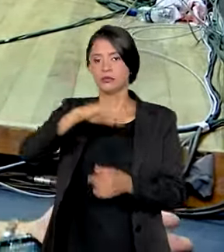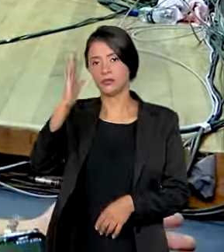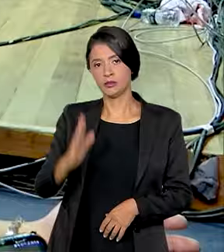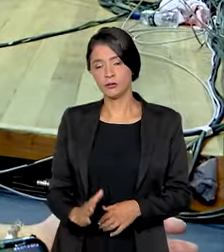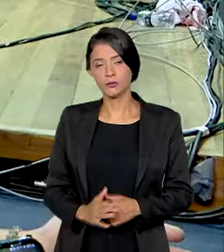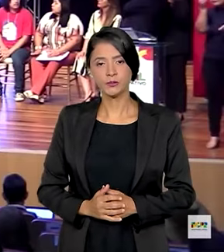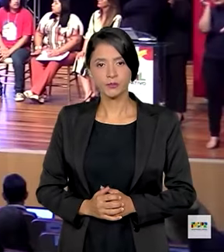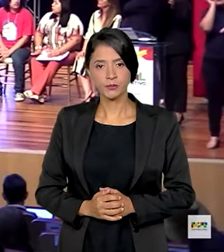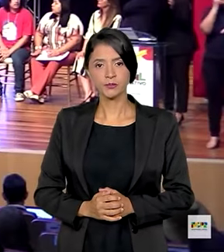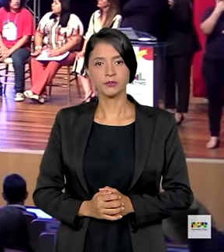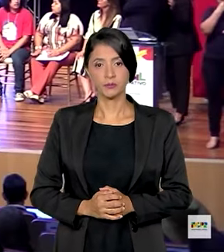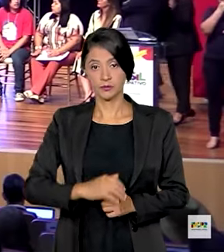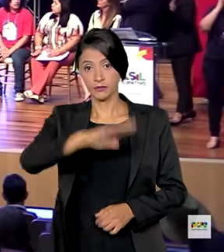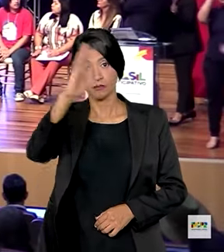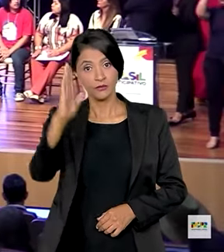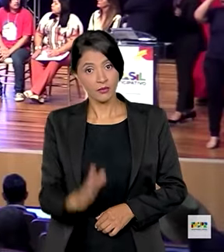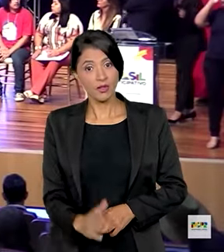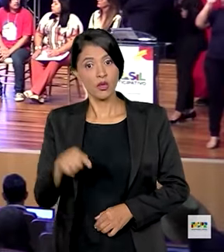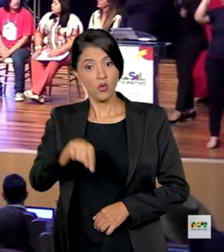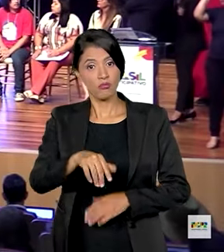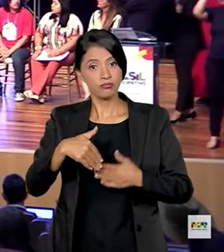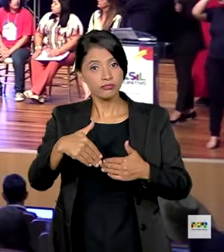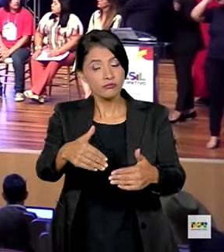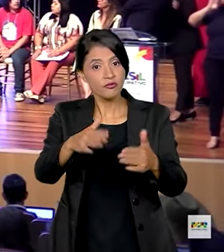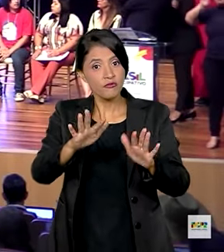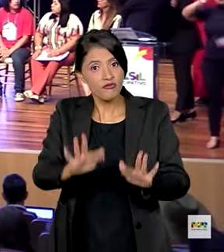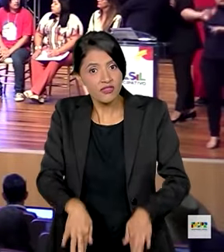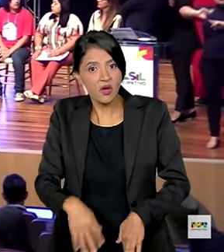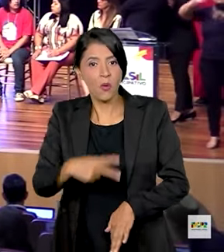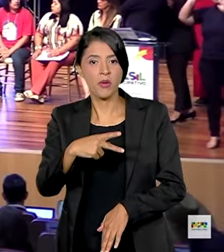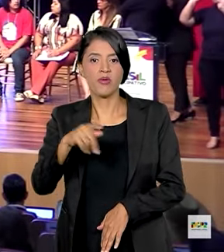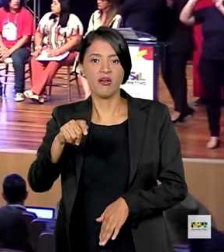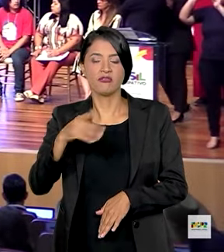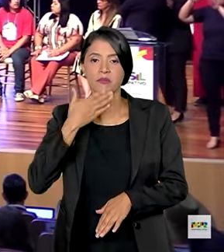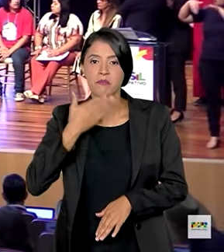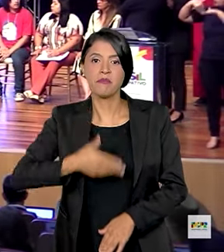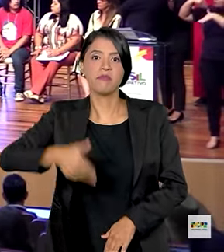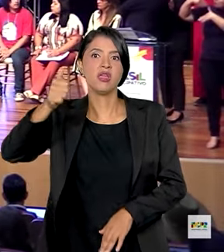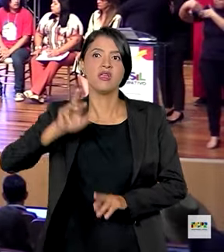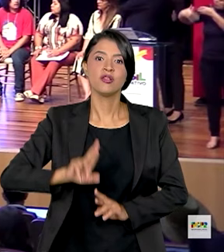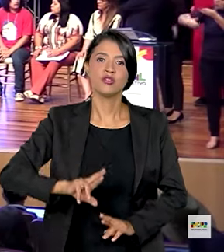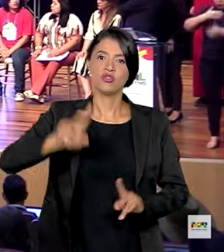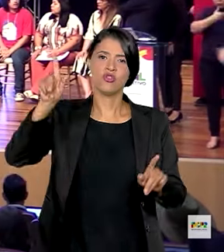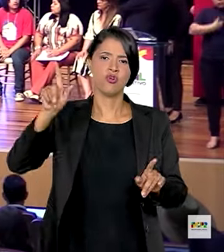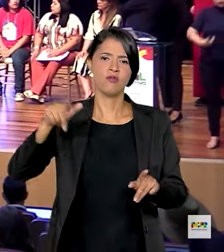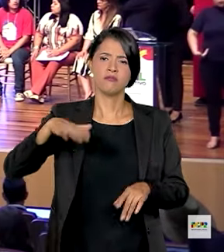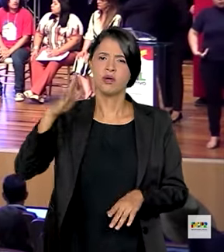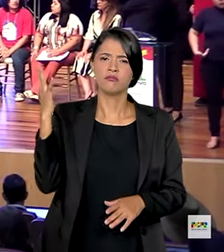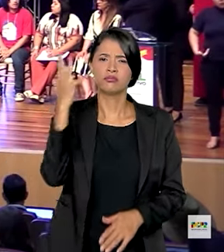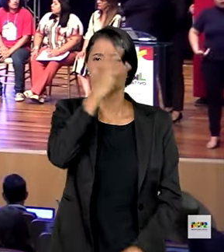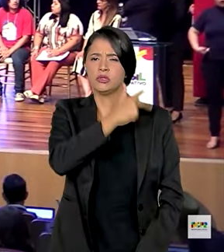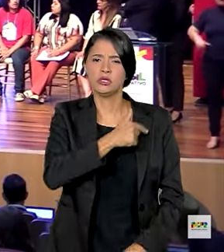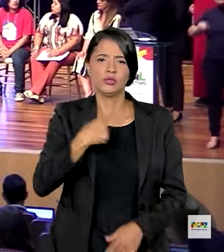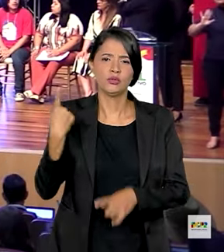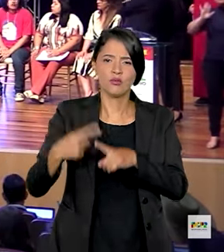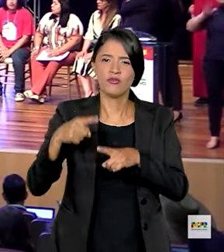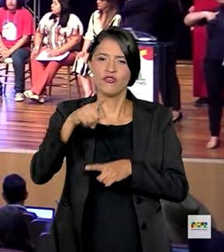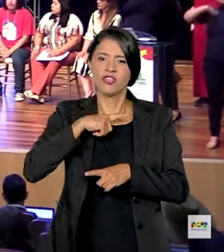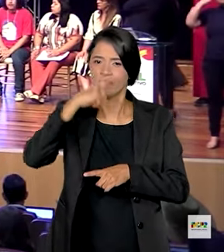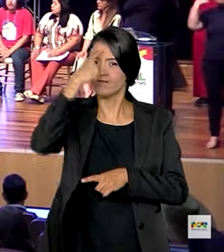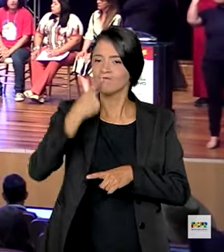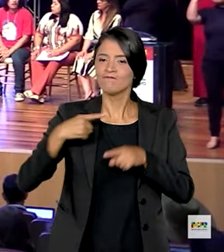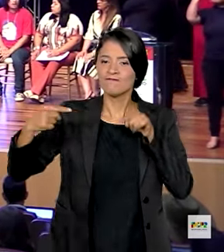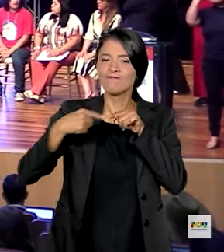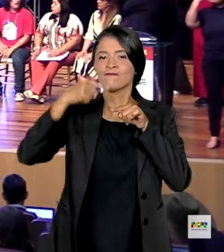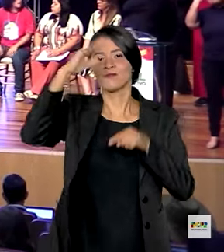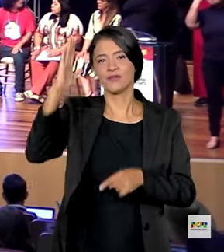do território nacional. O Brasil será diferente ao final desse PPA. Será mais bonito, porque ele